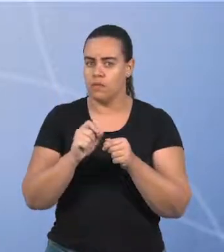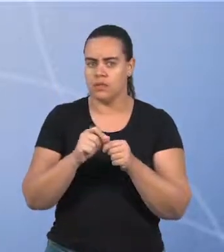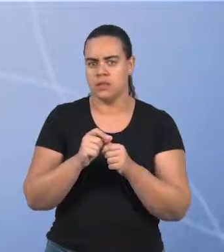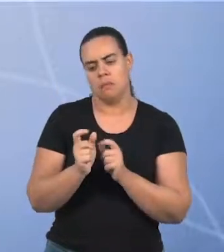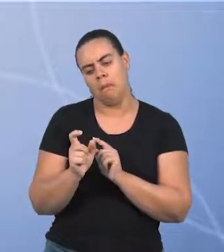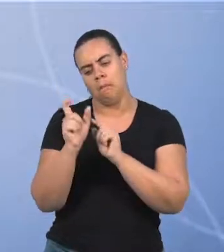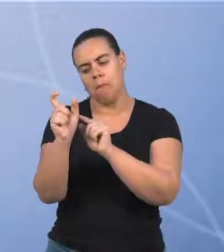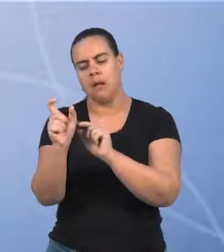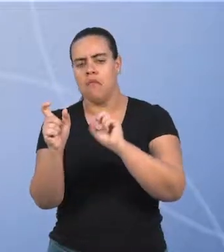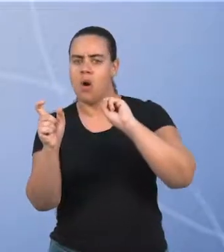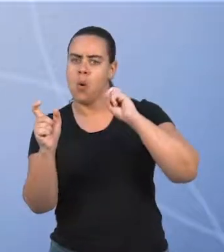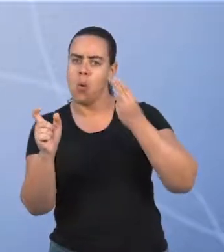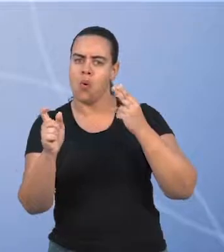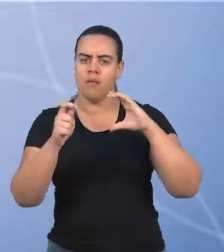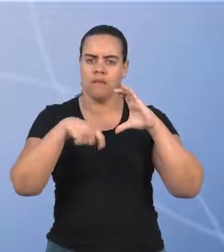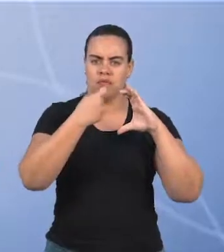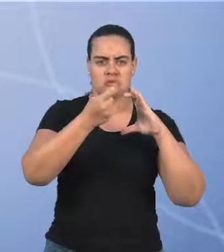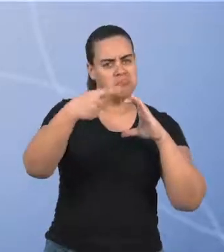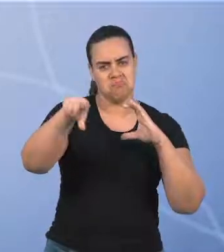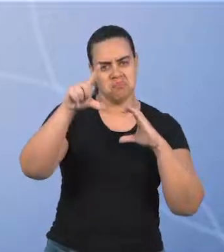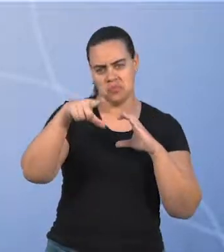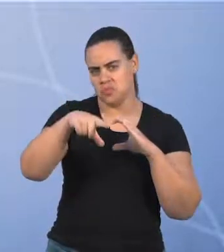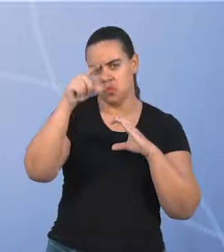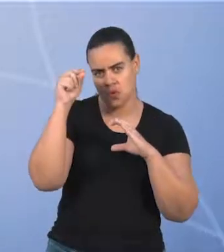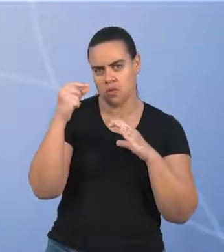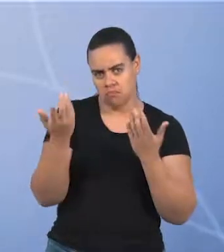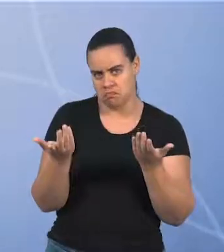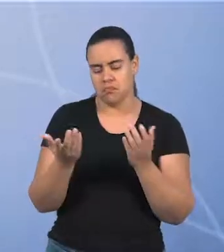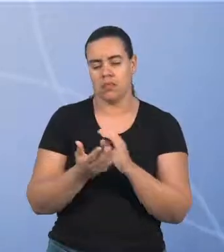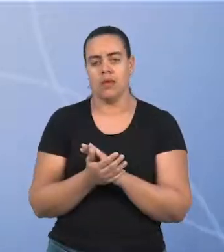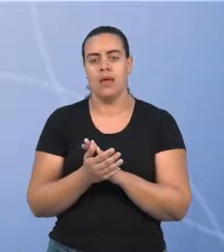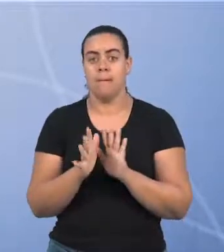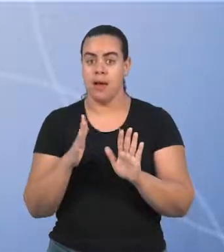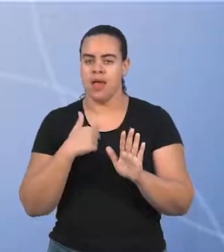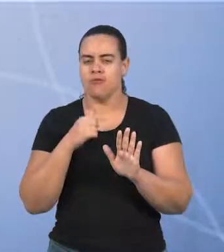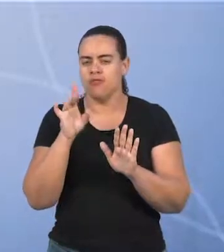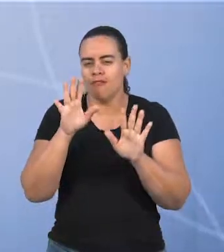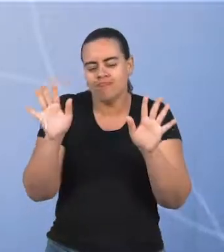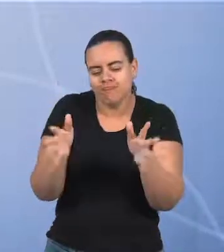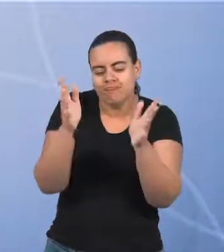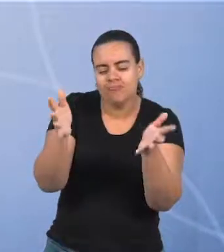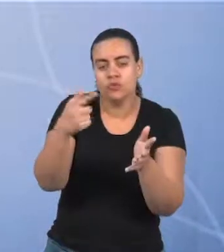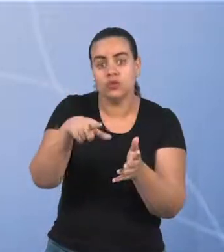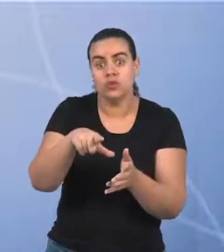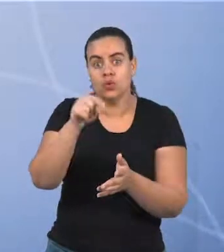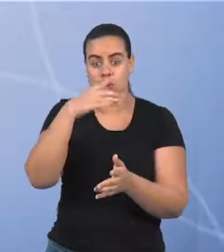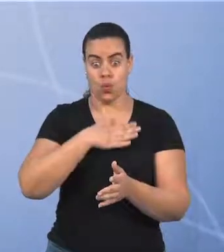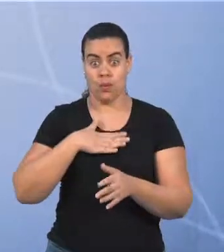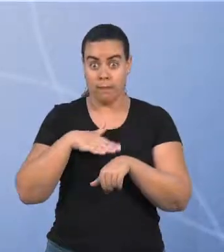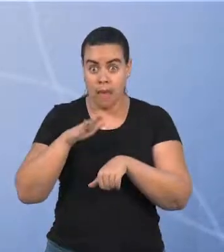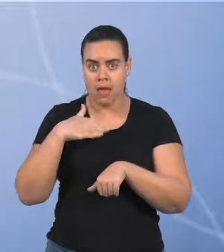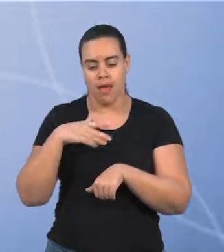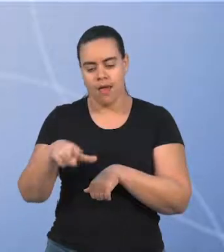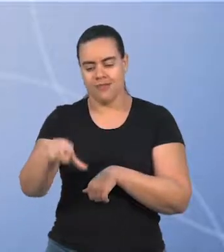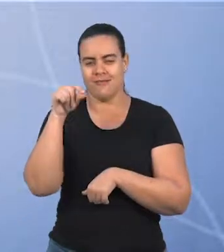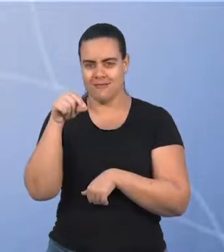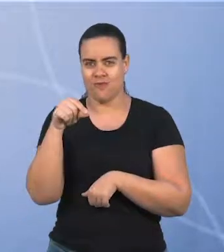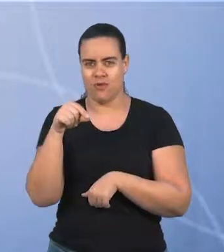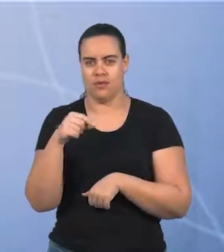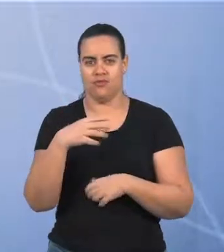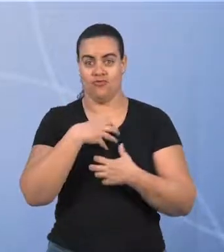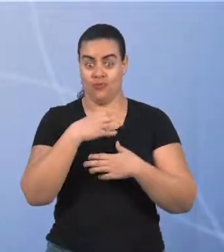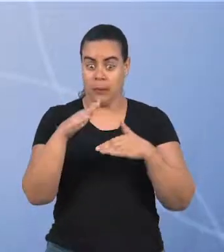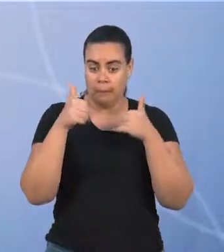palavras ou através de um vídeo. Fica a critério de vocês essa decisão, sendo que eu incentivo que vocês escolham o modo o qual vocês se sintam mais